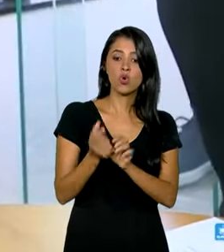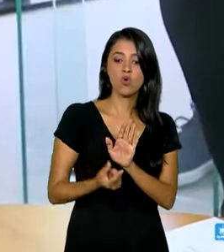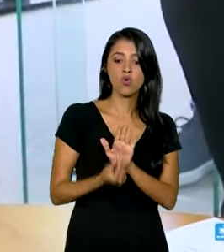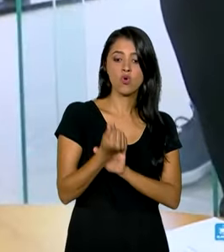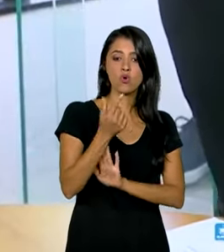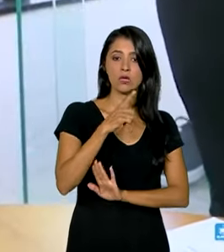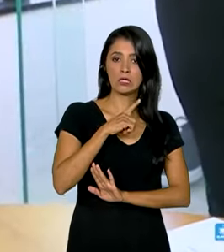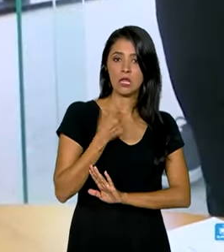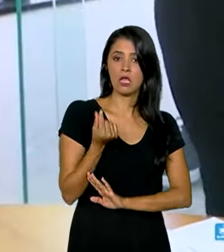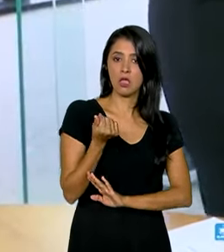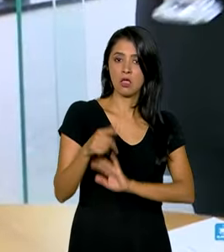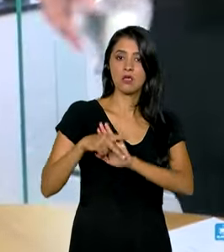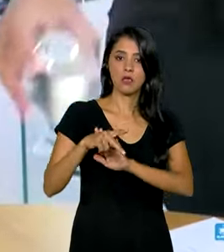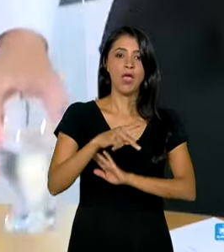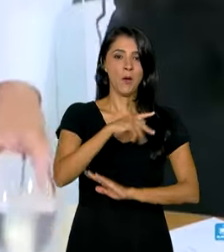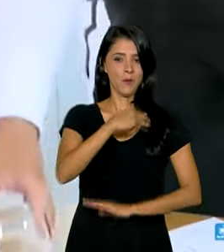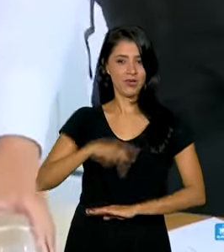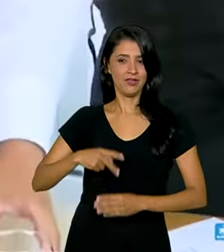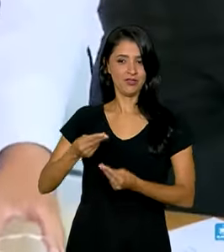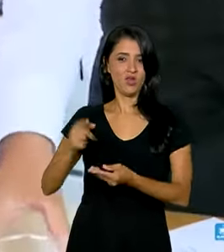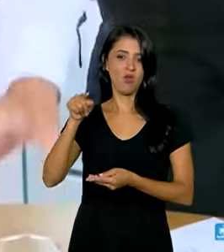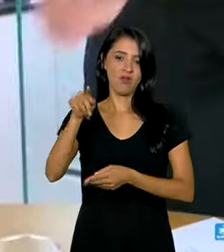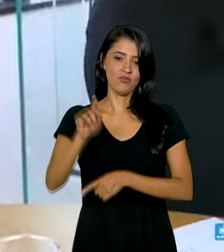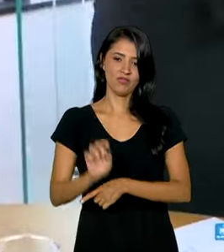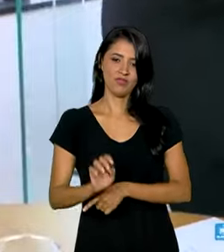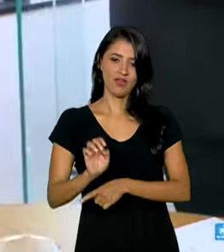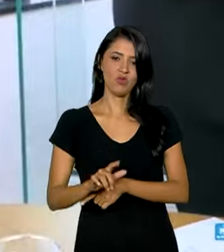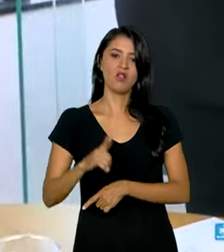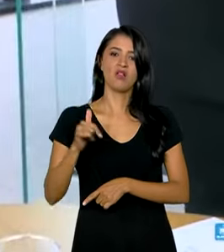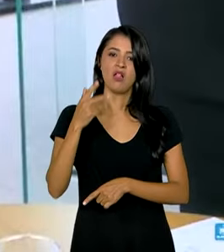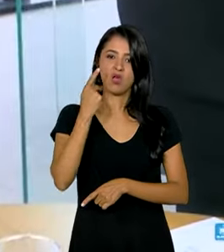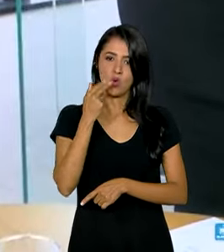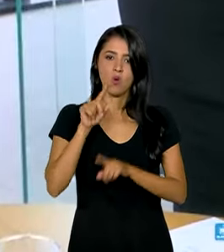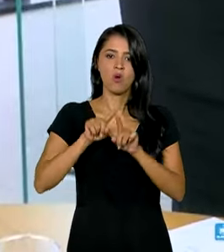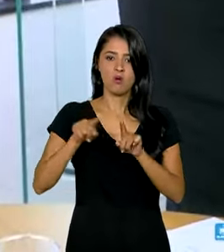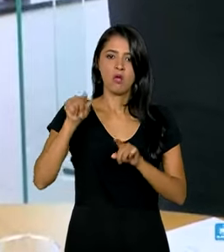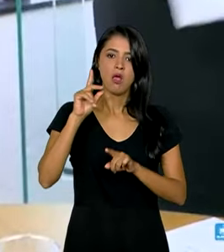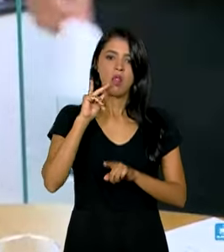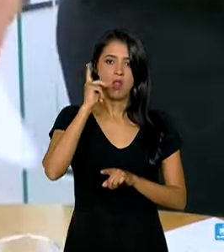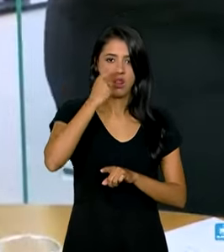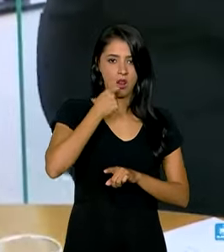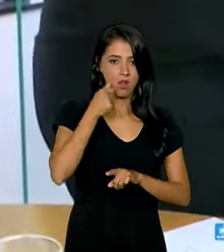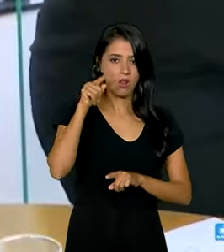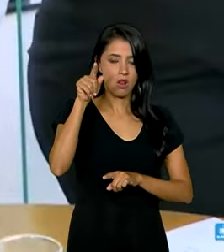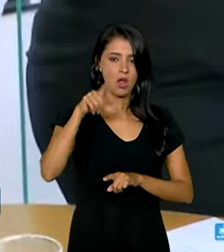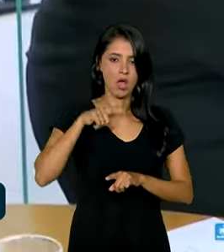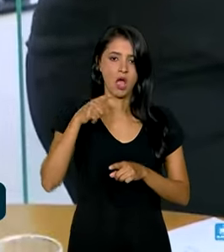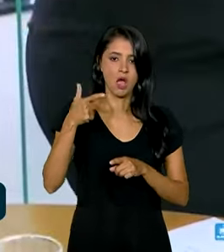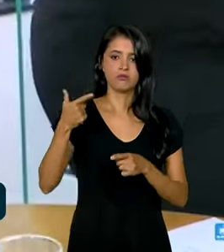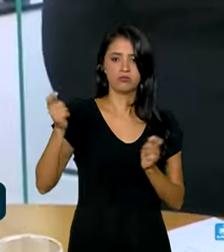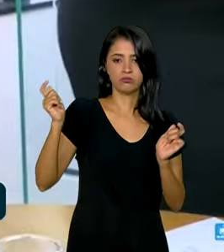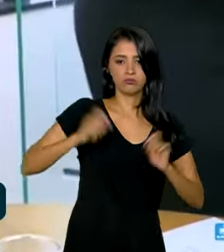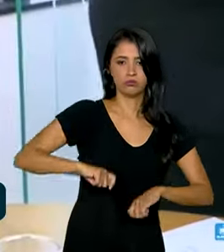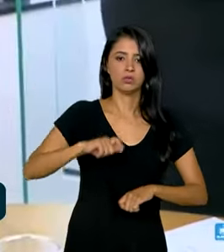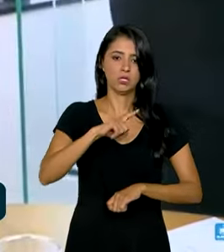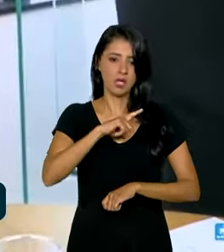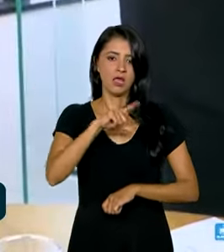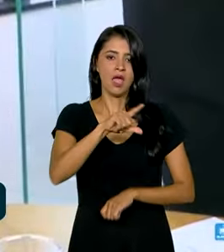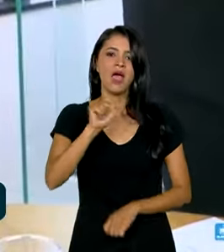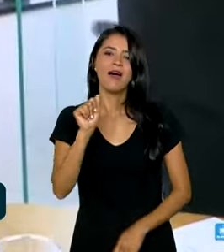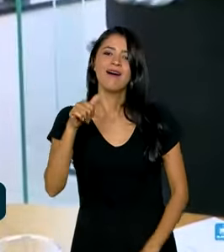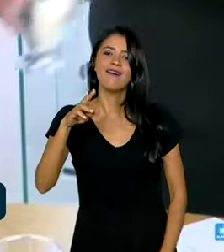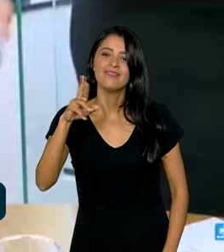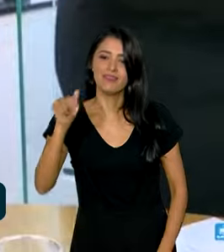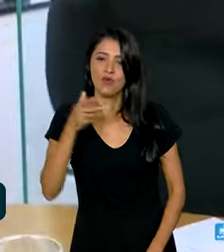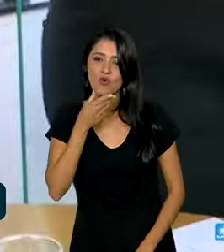tem disponibilizado pelo presidente para Alagoas, dentro das necessidades que o Estado possui. A gente viveu aqui, o André relatou,